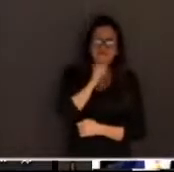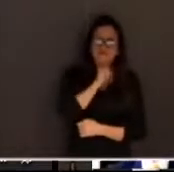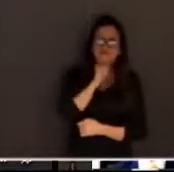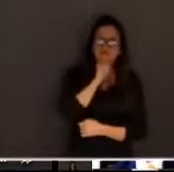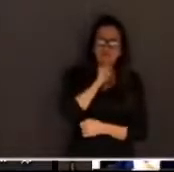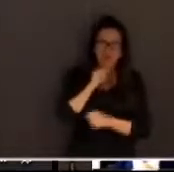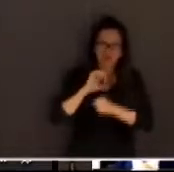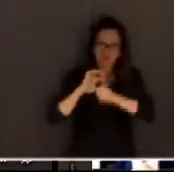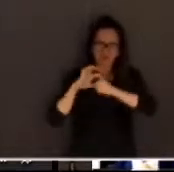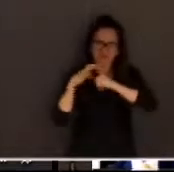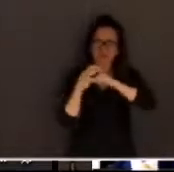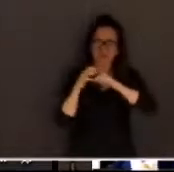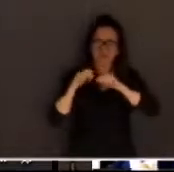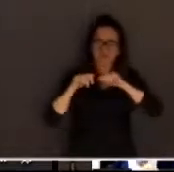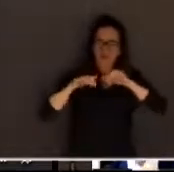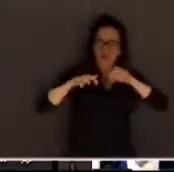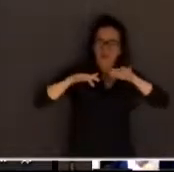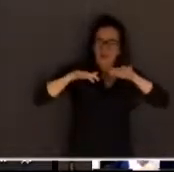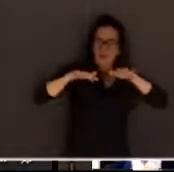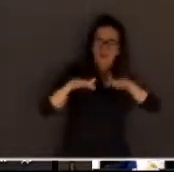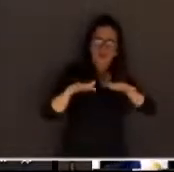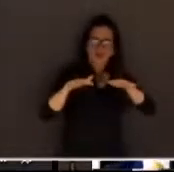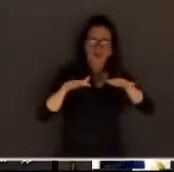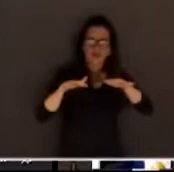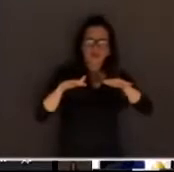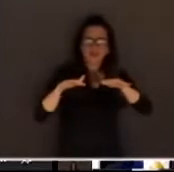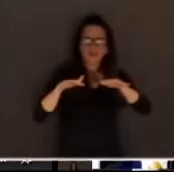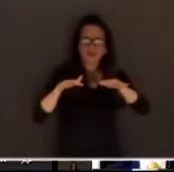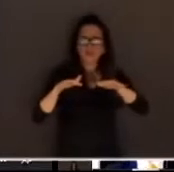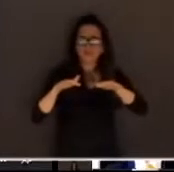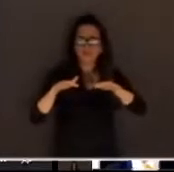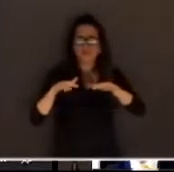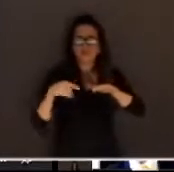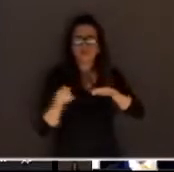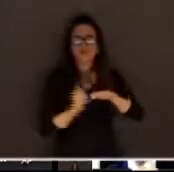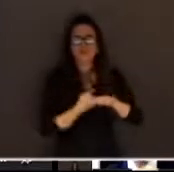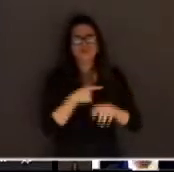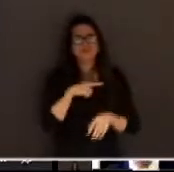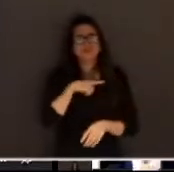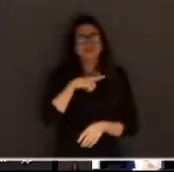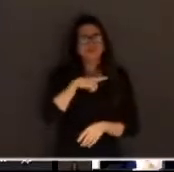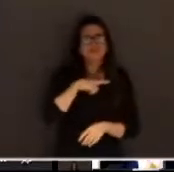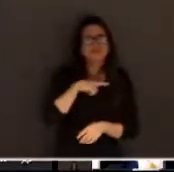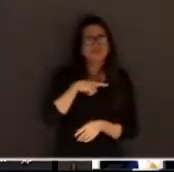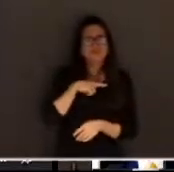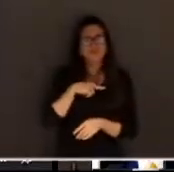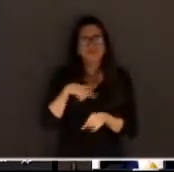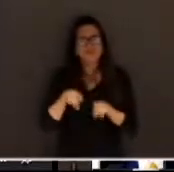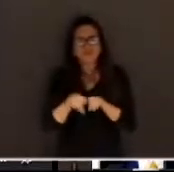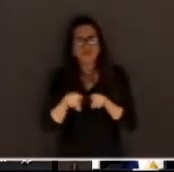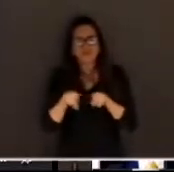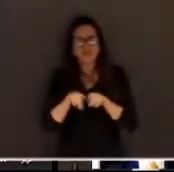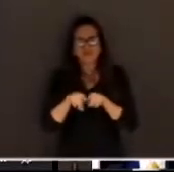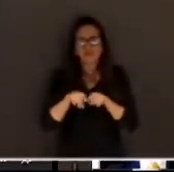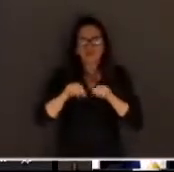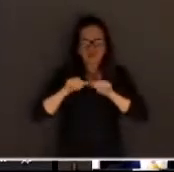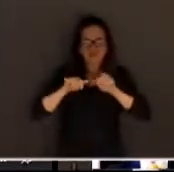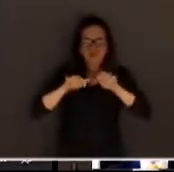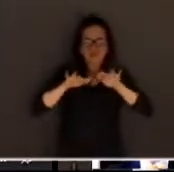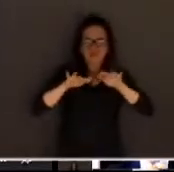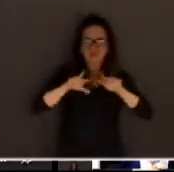pandemia de coronavírus, da Covid-19, nós temos uma grande epidemia. Uma